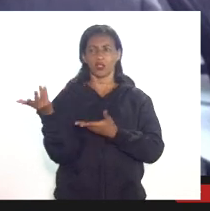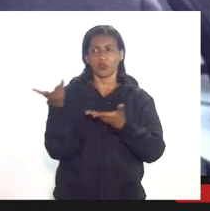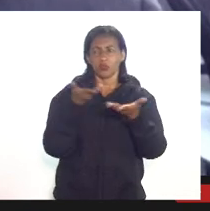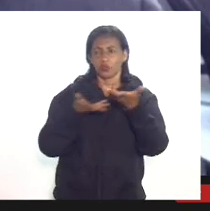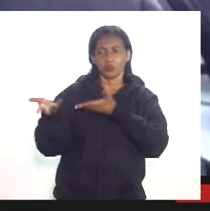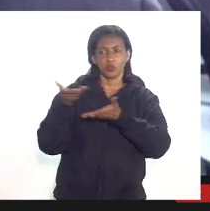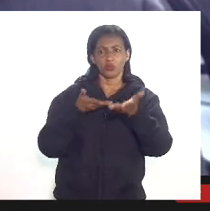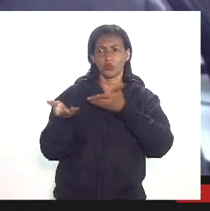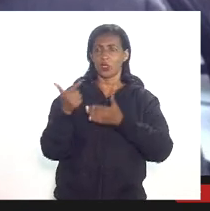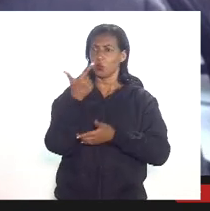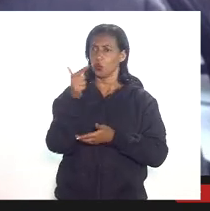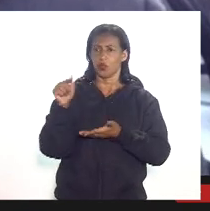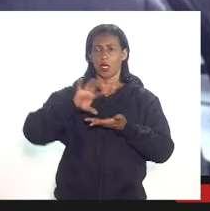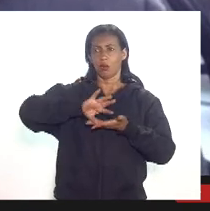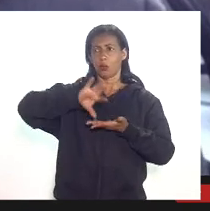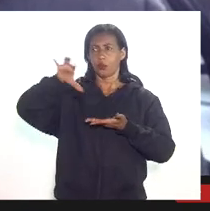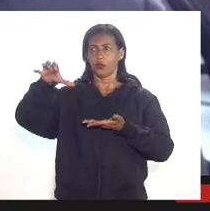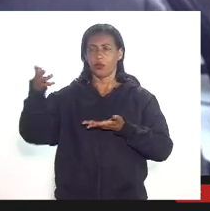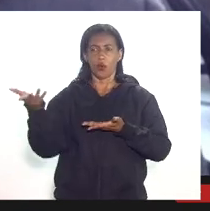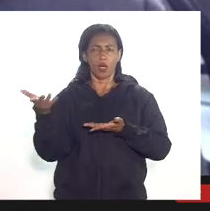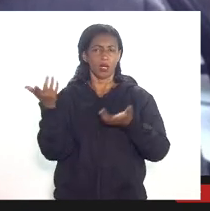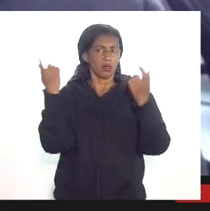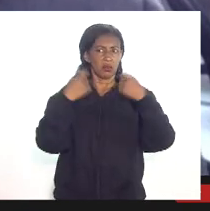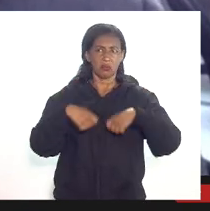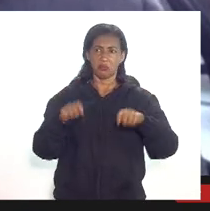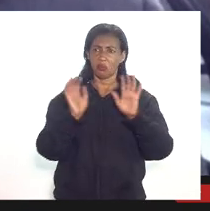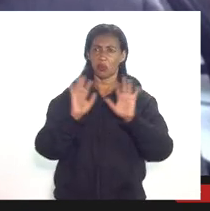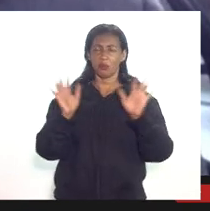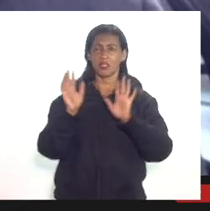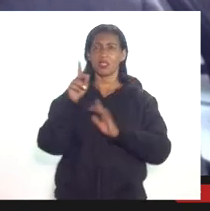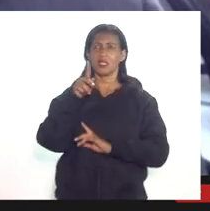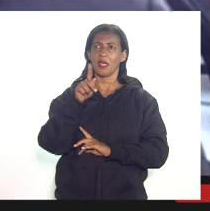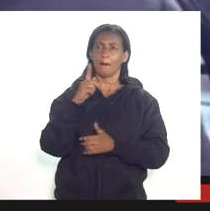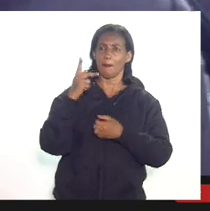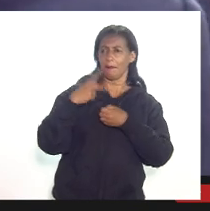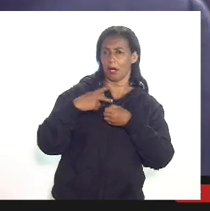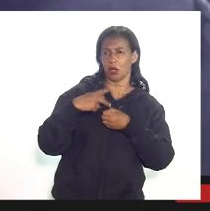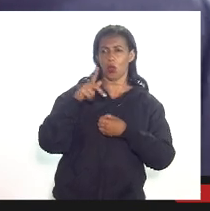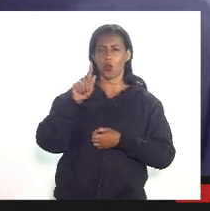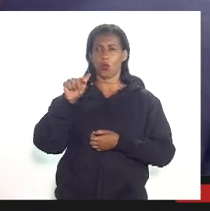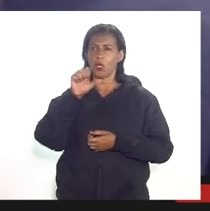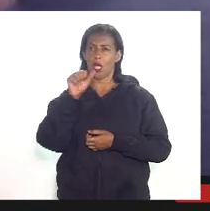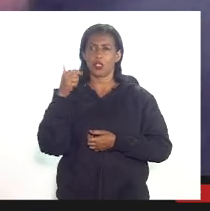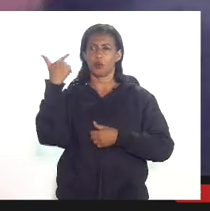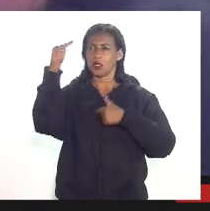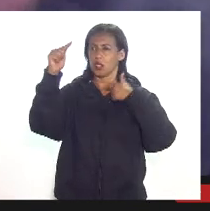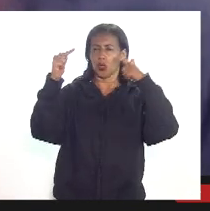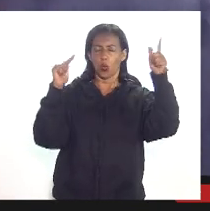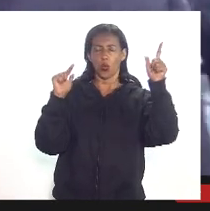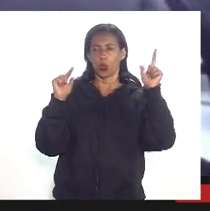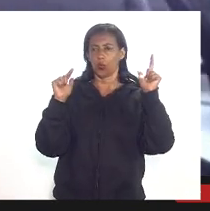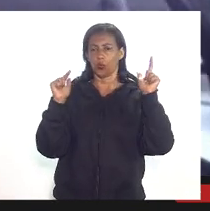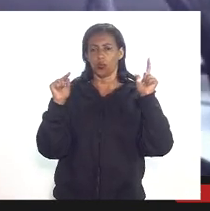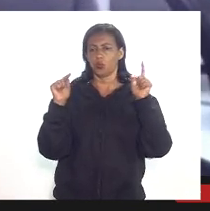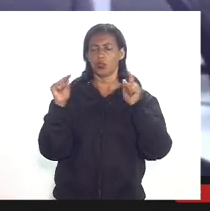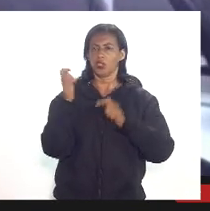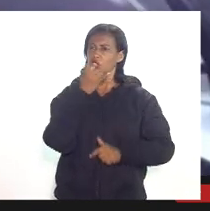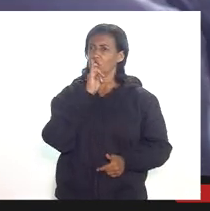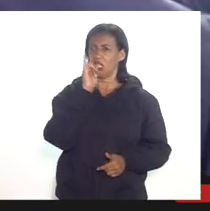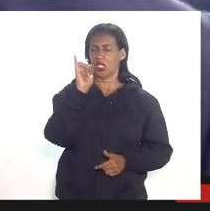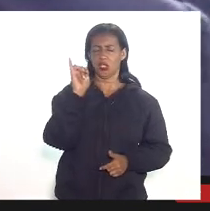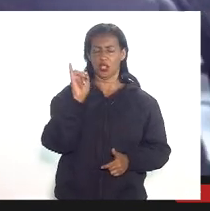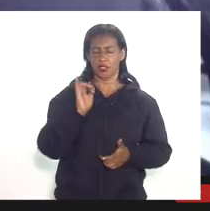pesquisa e desenvolvimento não precisa nem ser sobre petróleo e gás pode ser em relação a outras fontes de energia